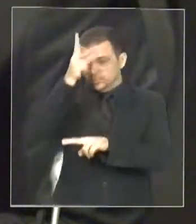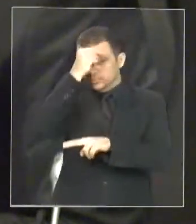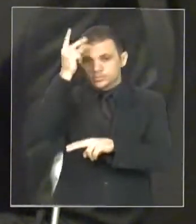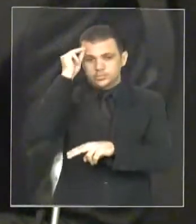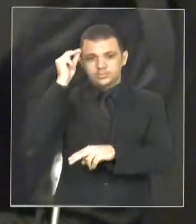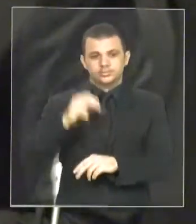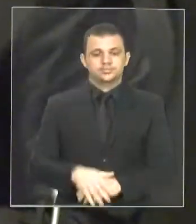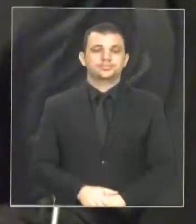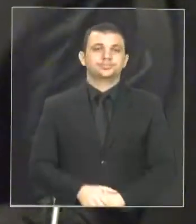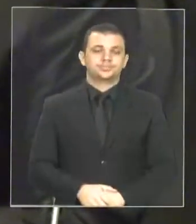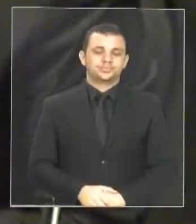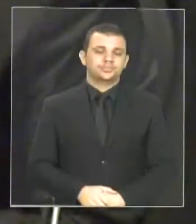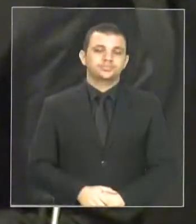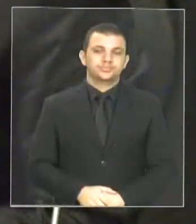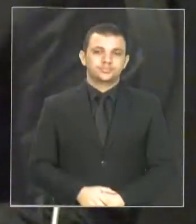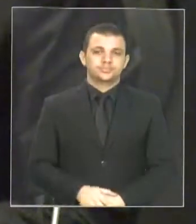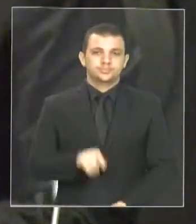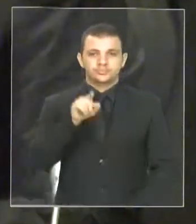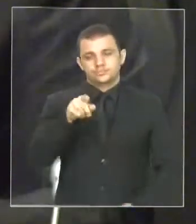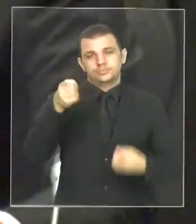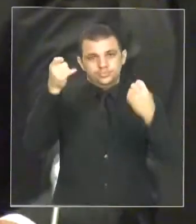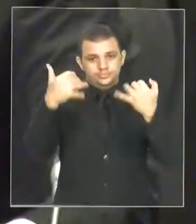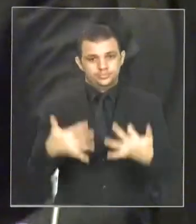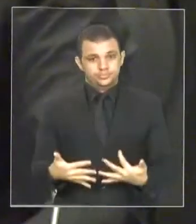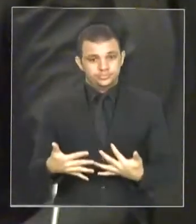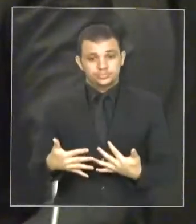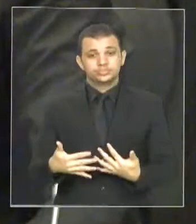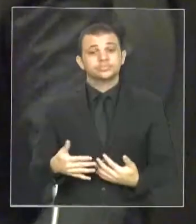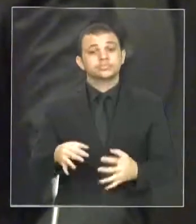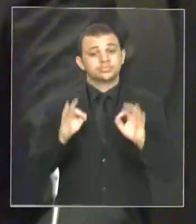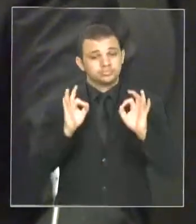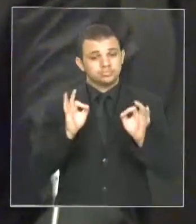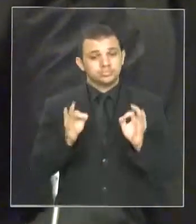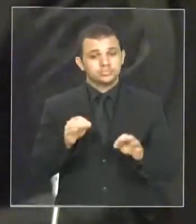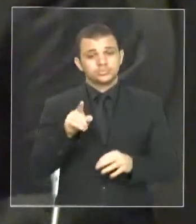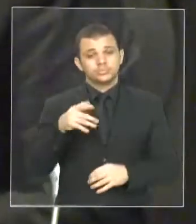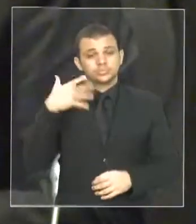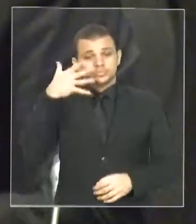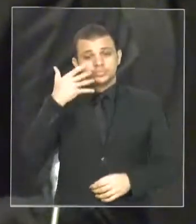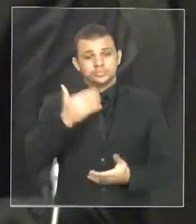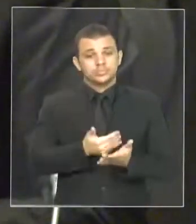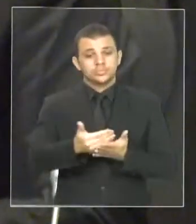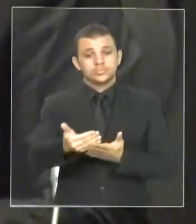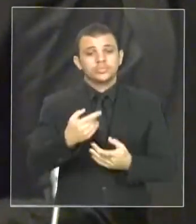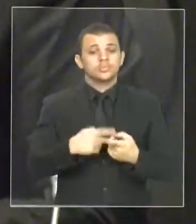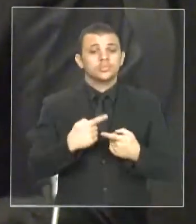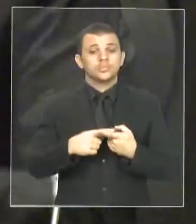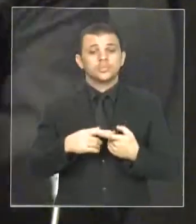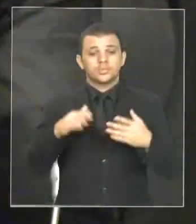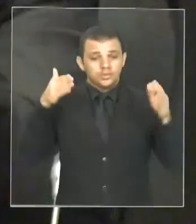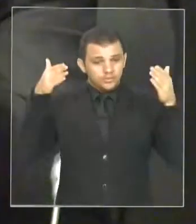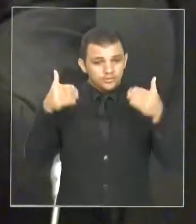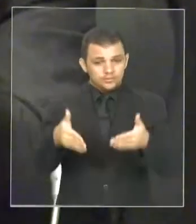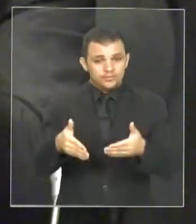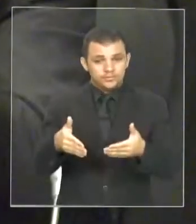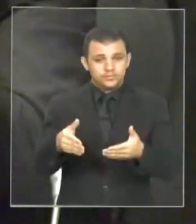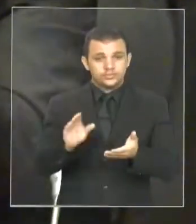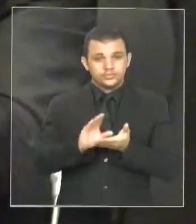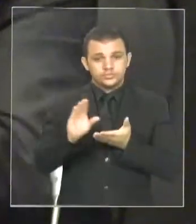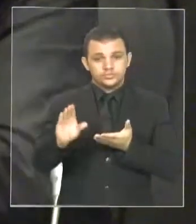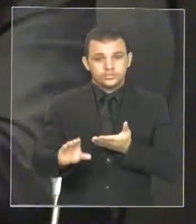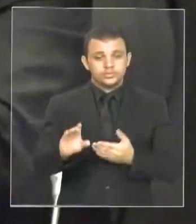município. E Vossa Excelência foi muito feliz quando falou do início do seu discurso, a concentração dos recursos nos entes